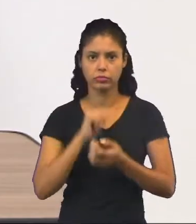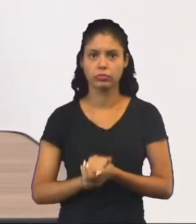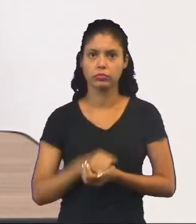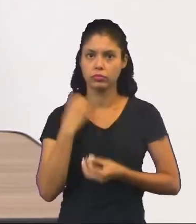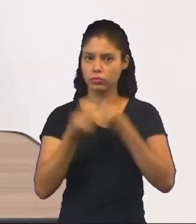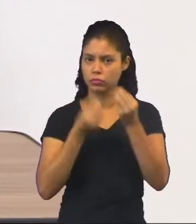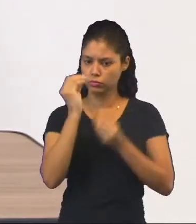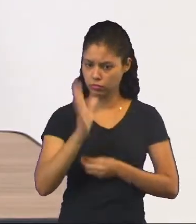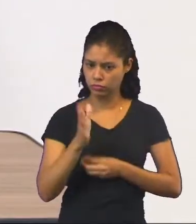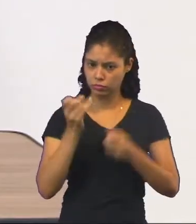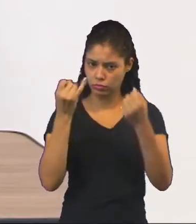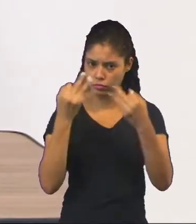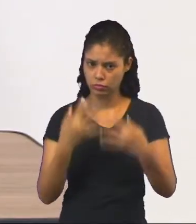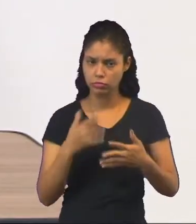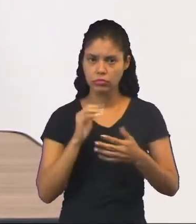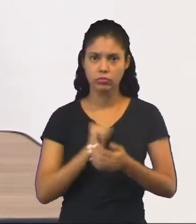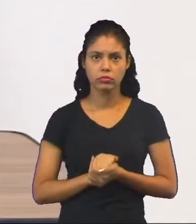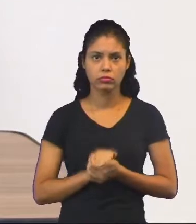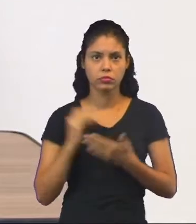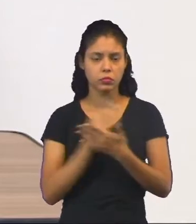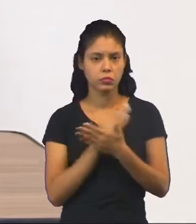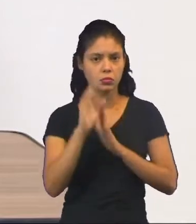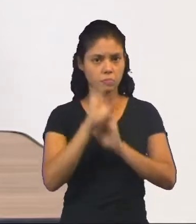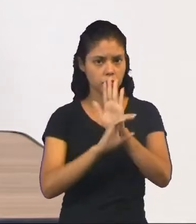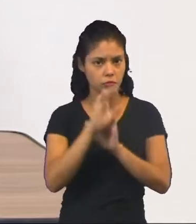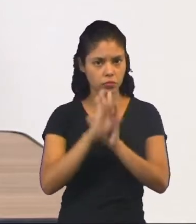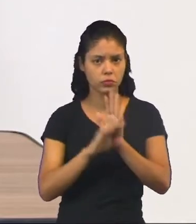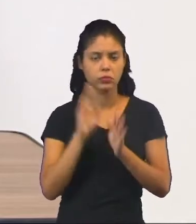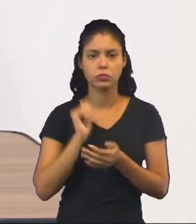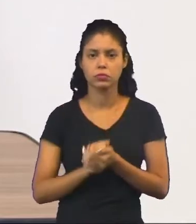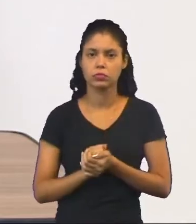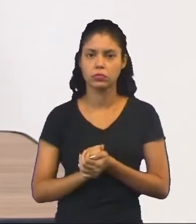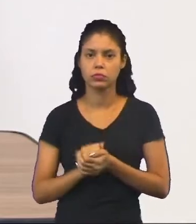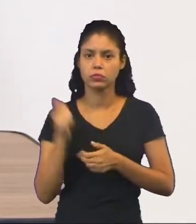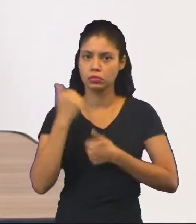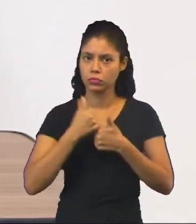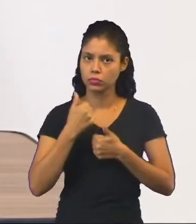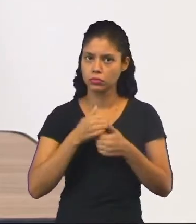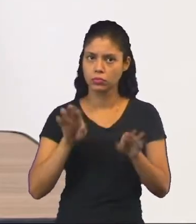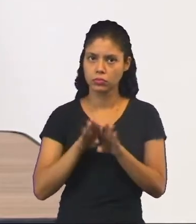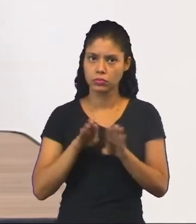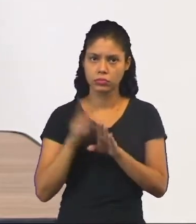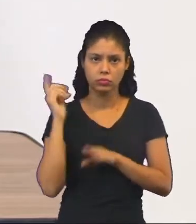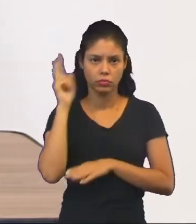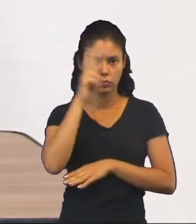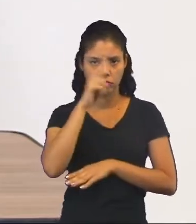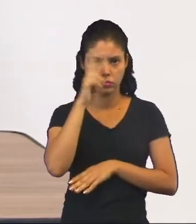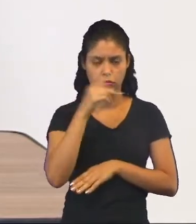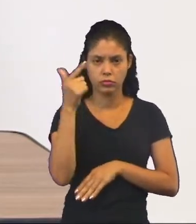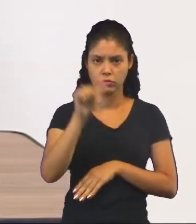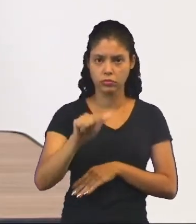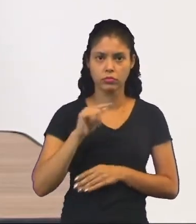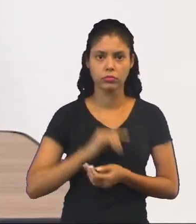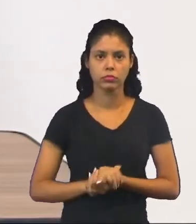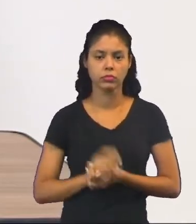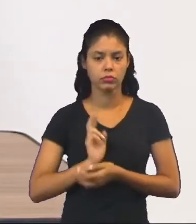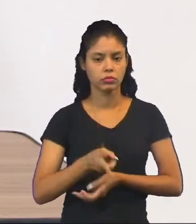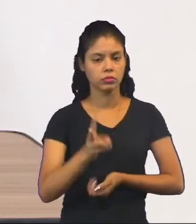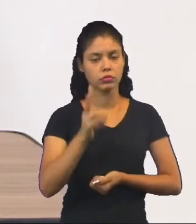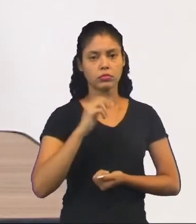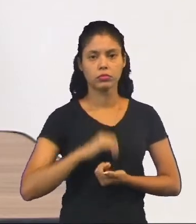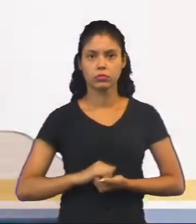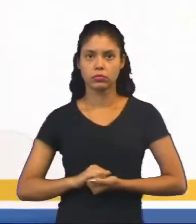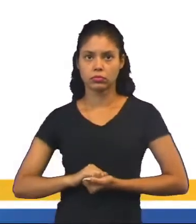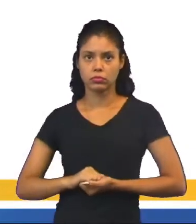como eu já expliquei. Então, vamos ver alguns conceitos sobre o verbo de enunciação para relembrar de novo. Acompanhe aí na tela de novo. Continuando.